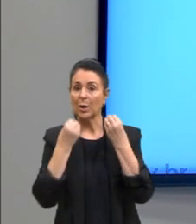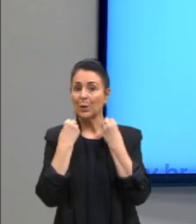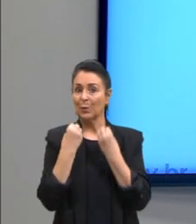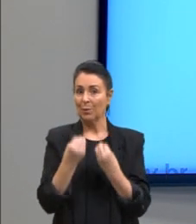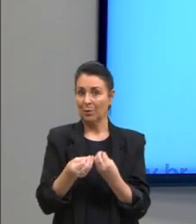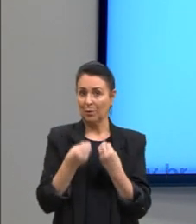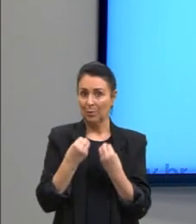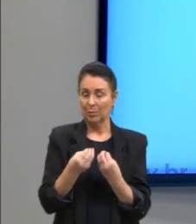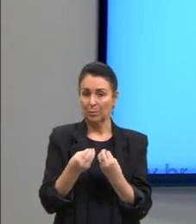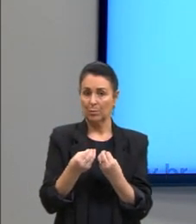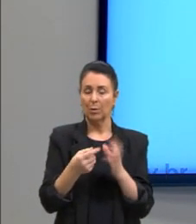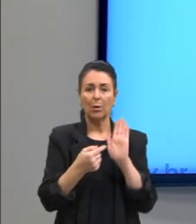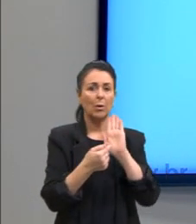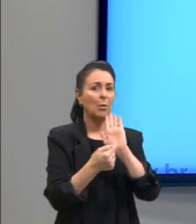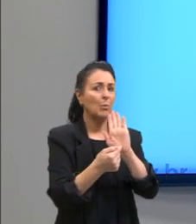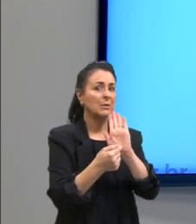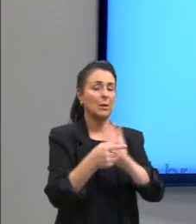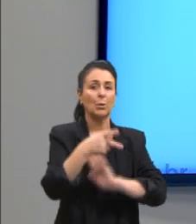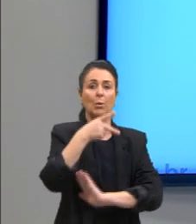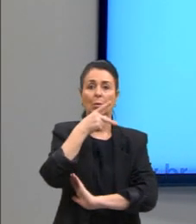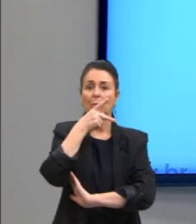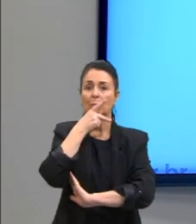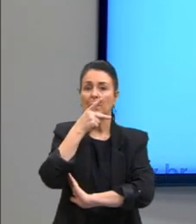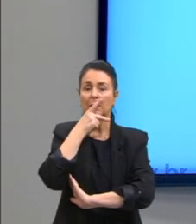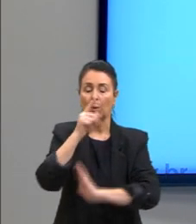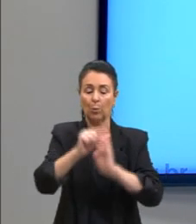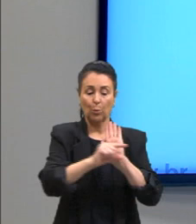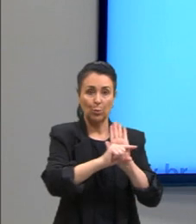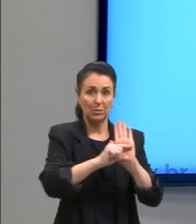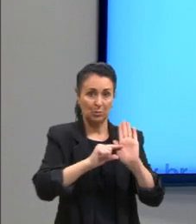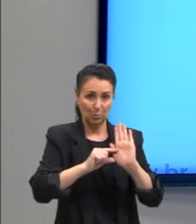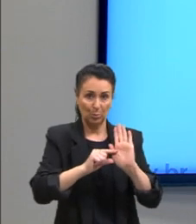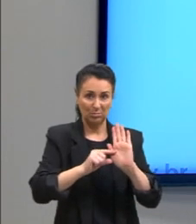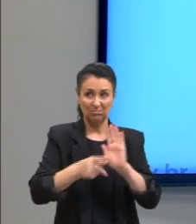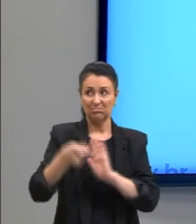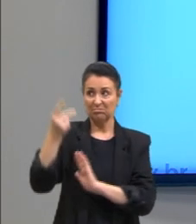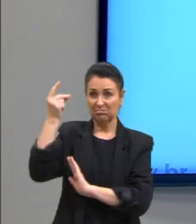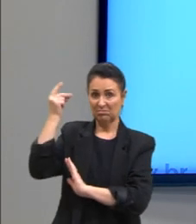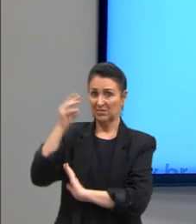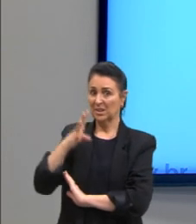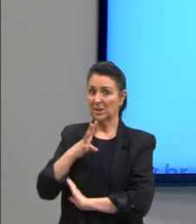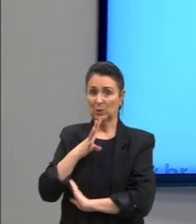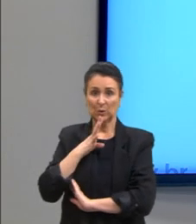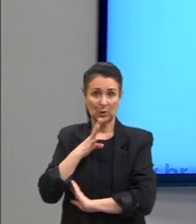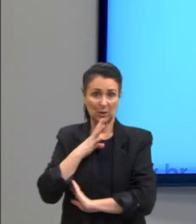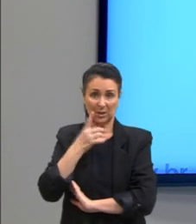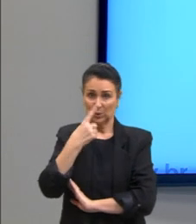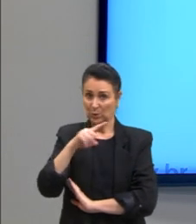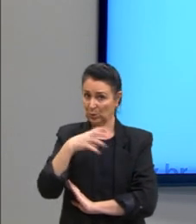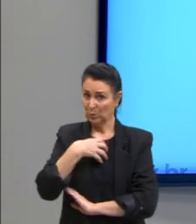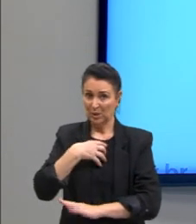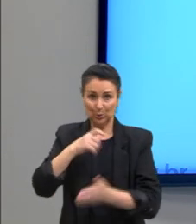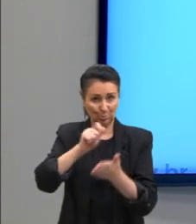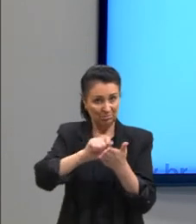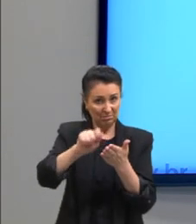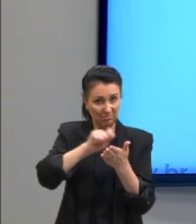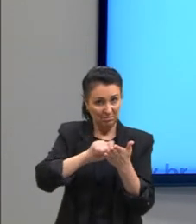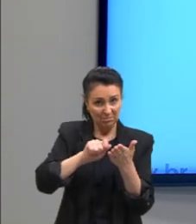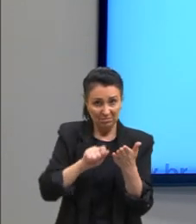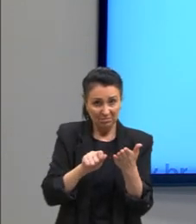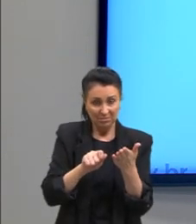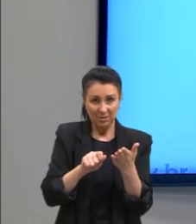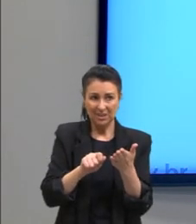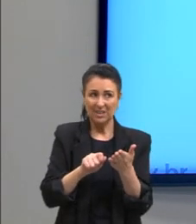a demonstração de que Platão e os autores de sua época desconheciam outra forma escrita, não